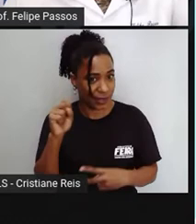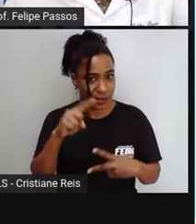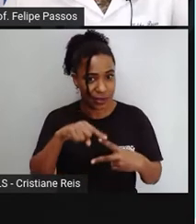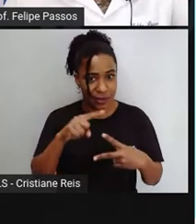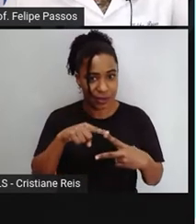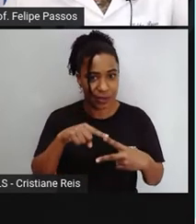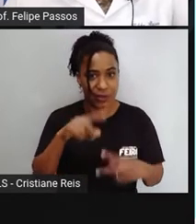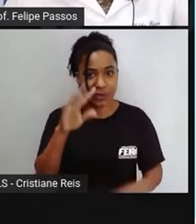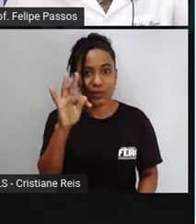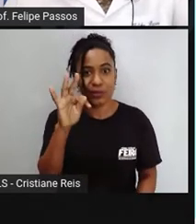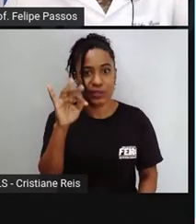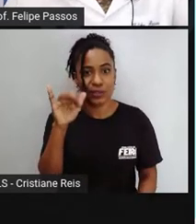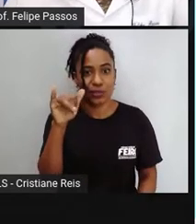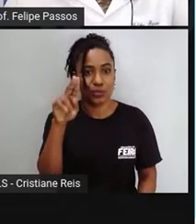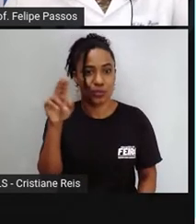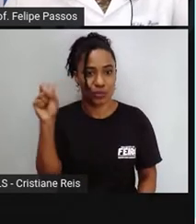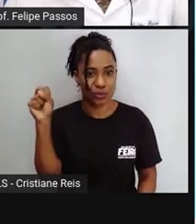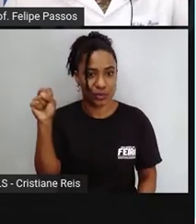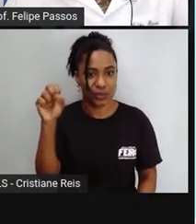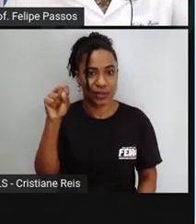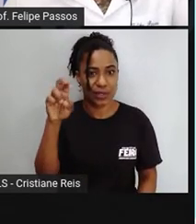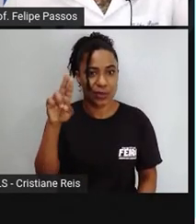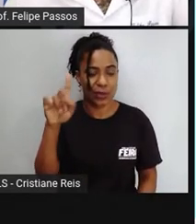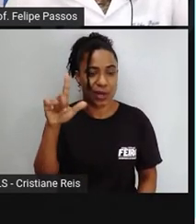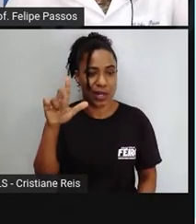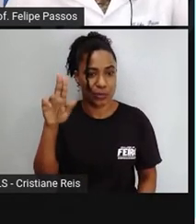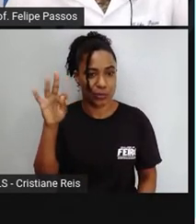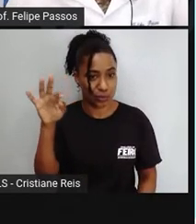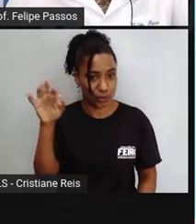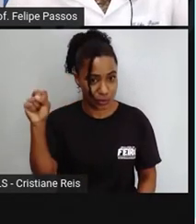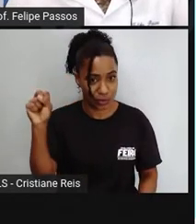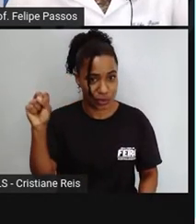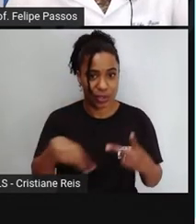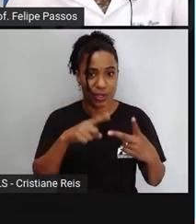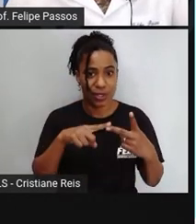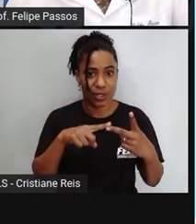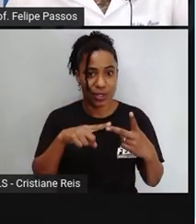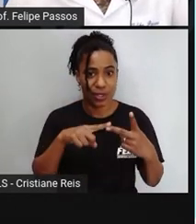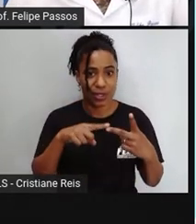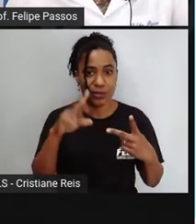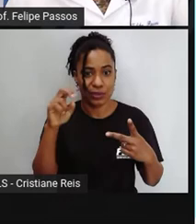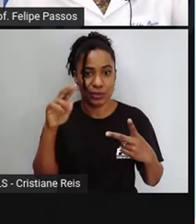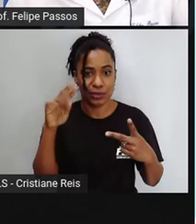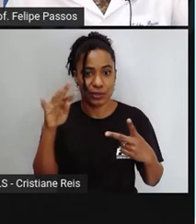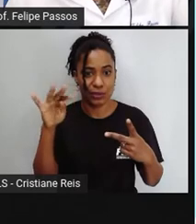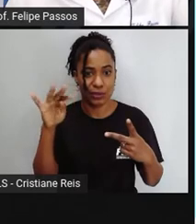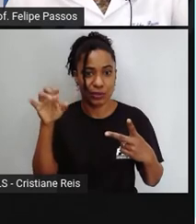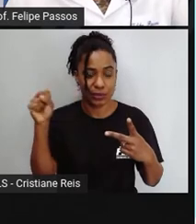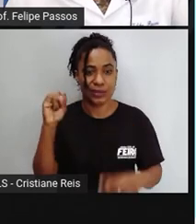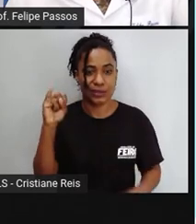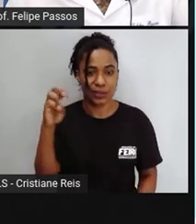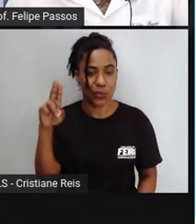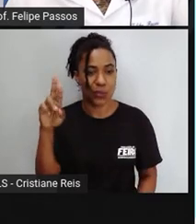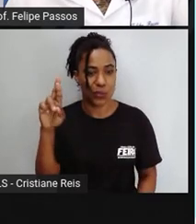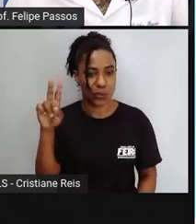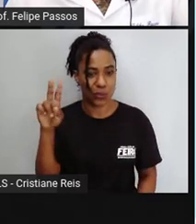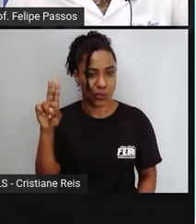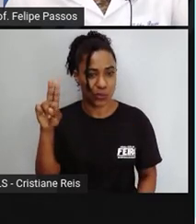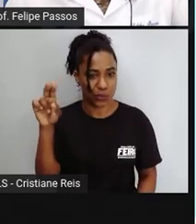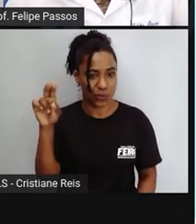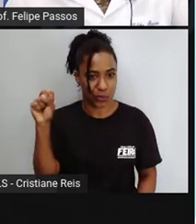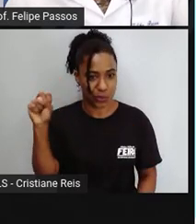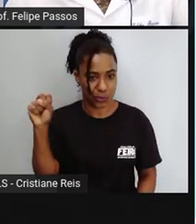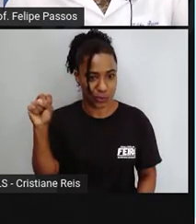Serrulatus e o Titius Stigmurus. O Serrulatus, ele tem essas costas, olha só, bem marronzinhas.